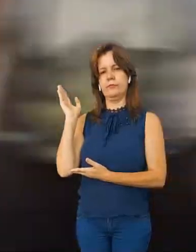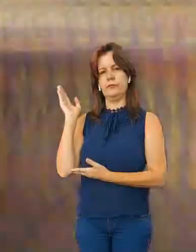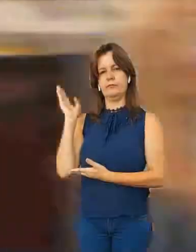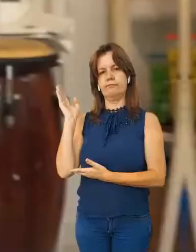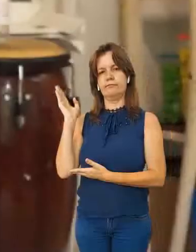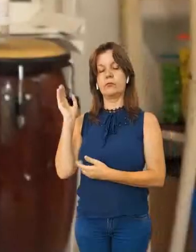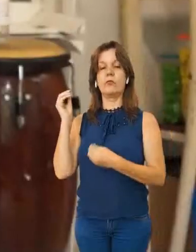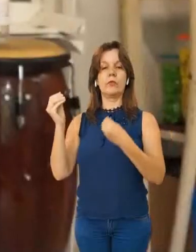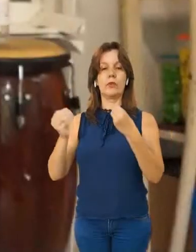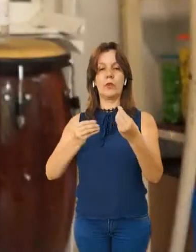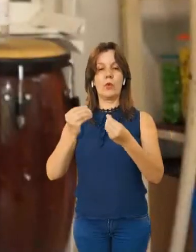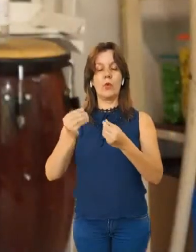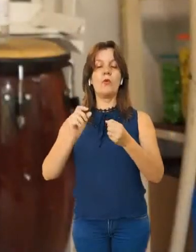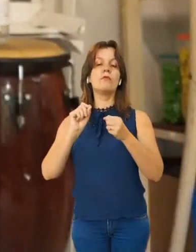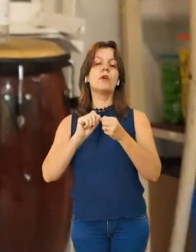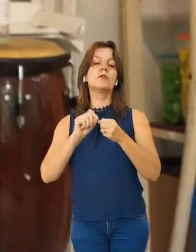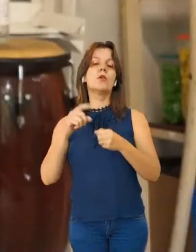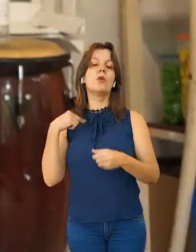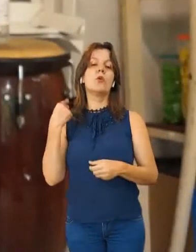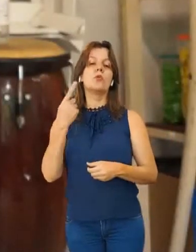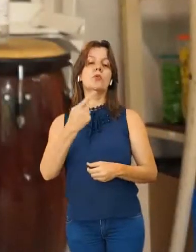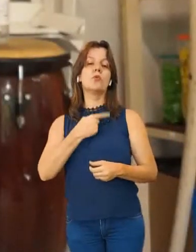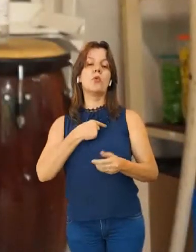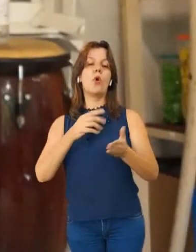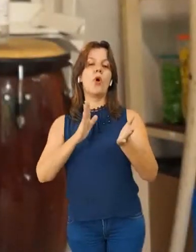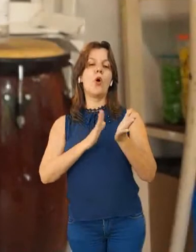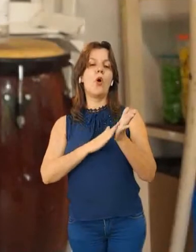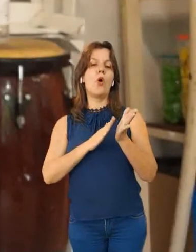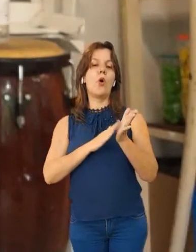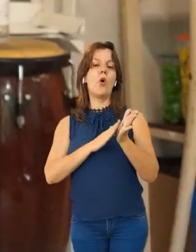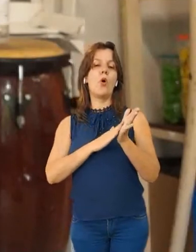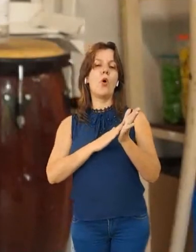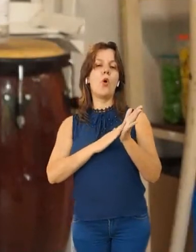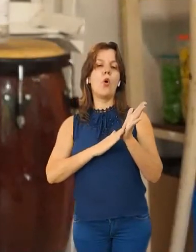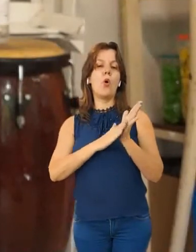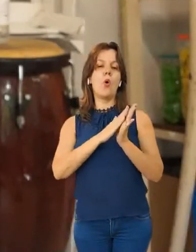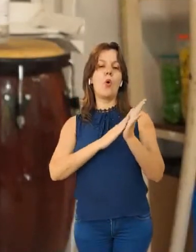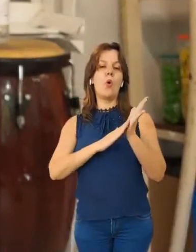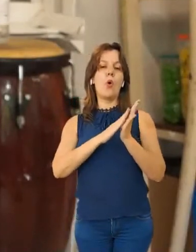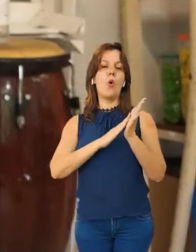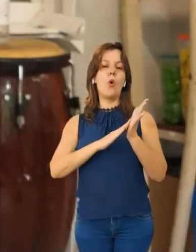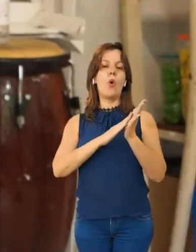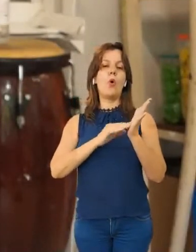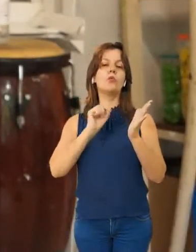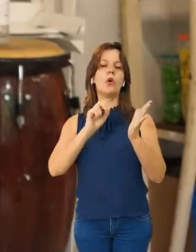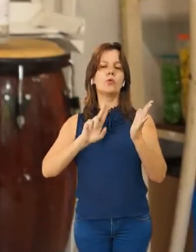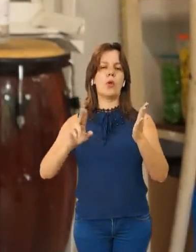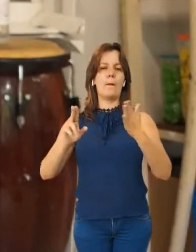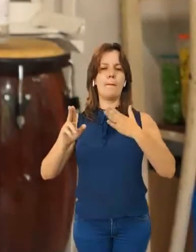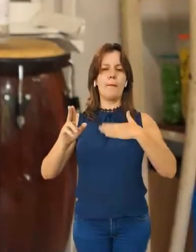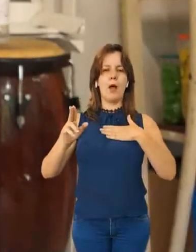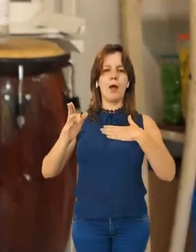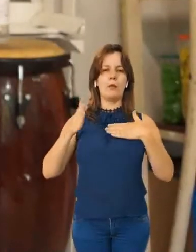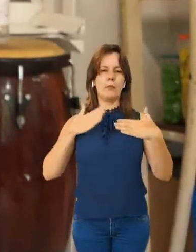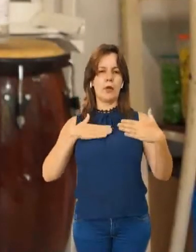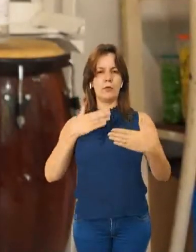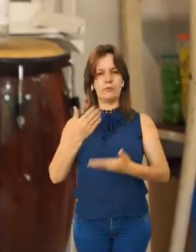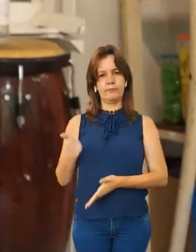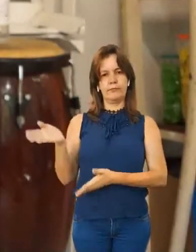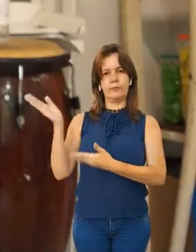A parte grave da levada, nós vamos executar batendo esta região da mão no peito.